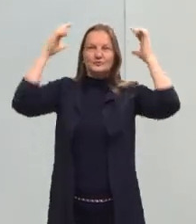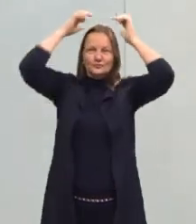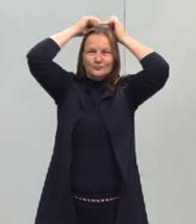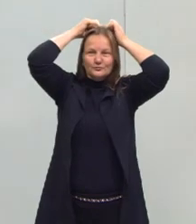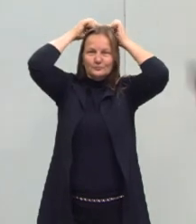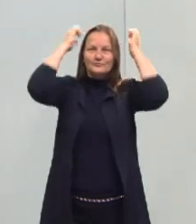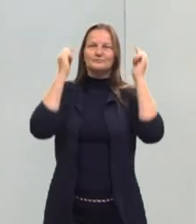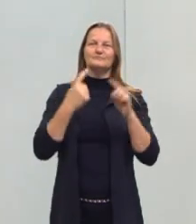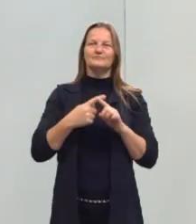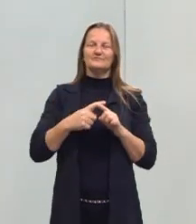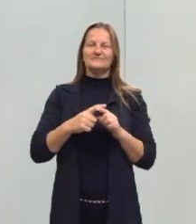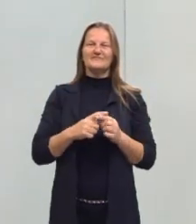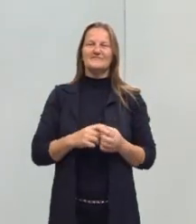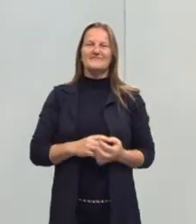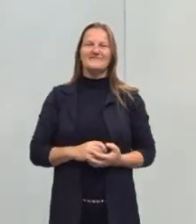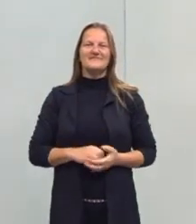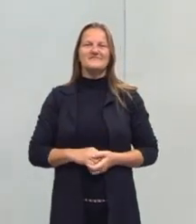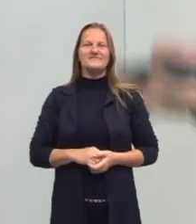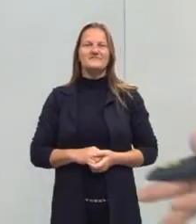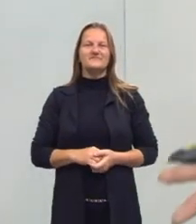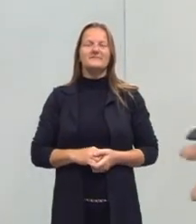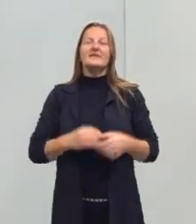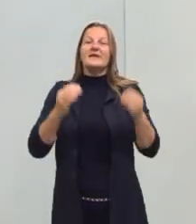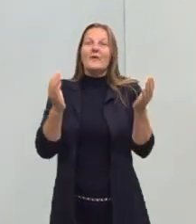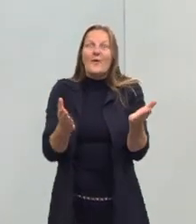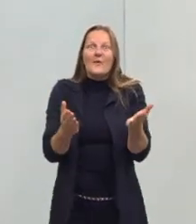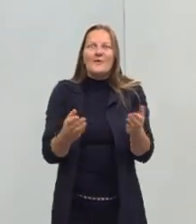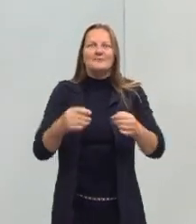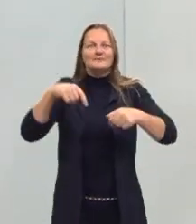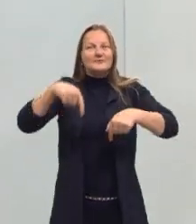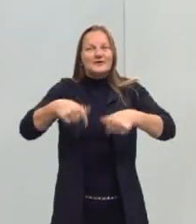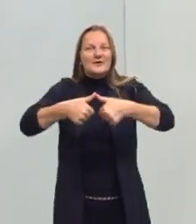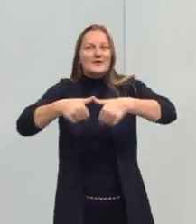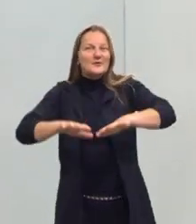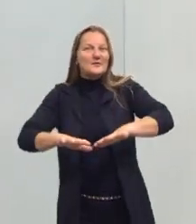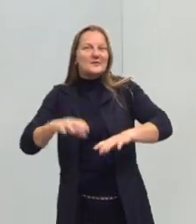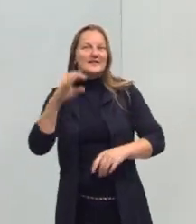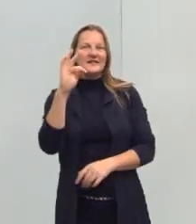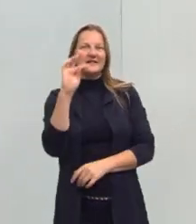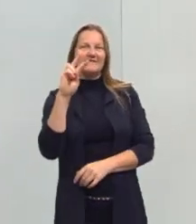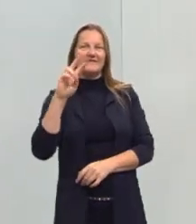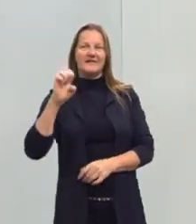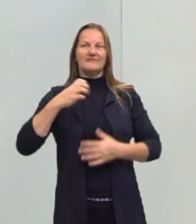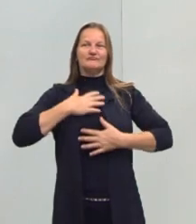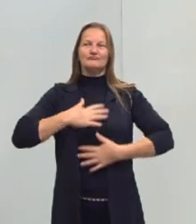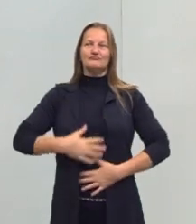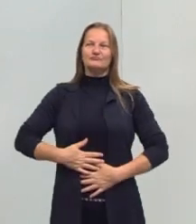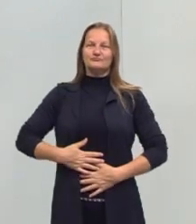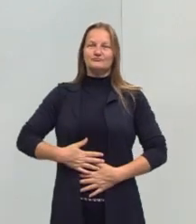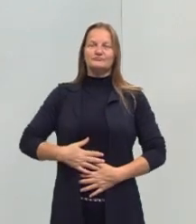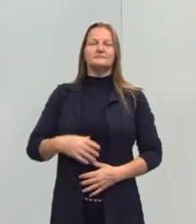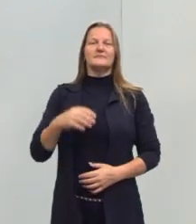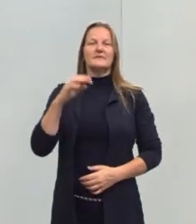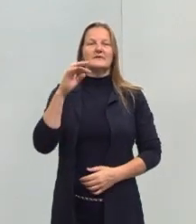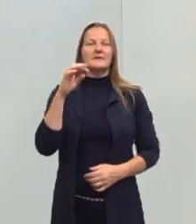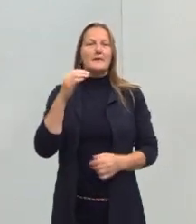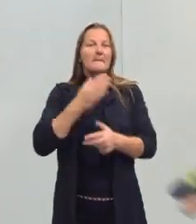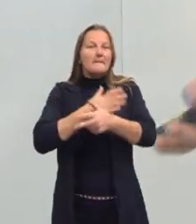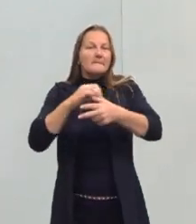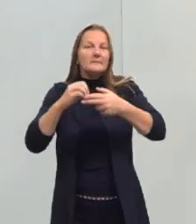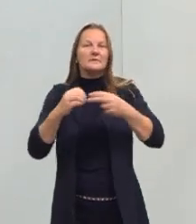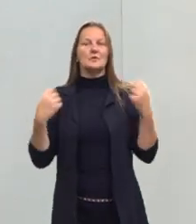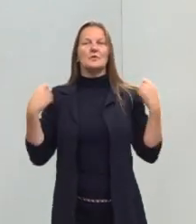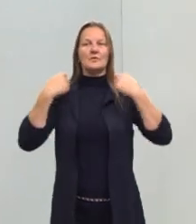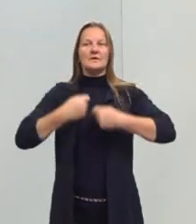hoje preso aqui no rabo de cavalo, estou aqui nos estúdios da TV com a camiseta do projeto e hoje estou com um casaquinho por